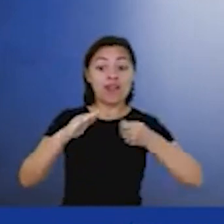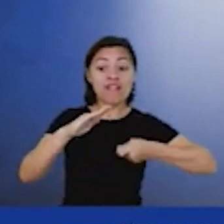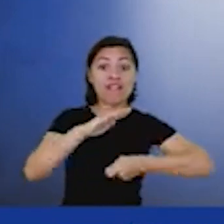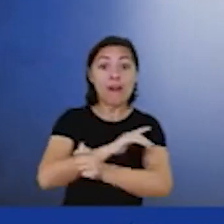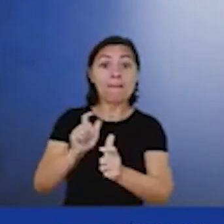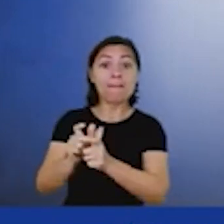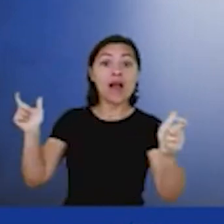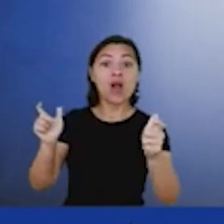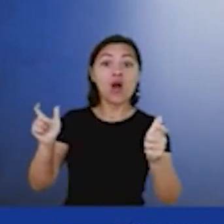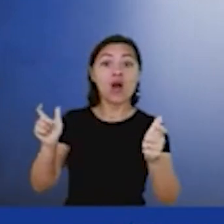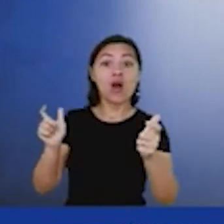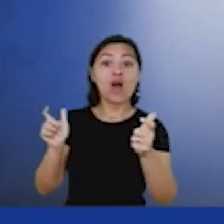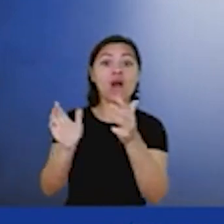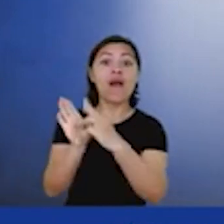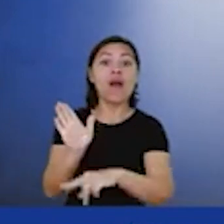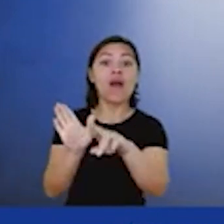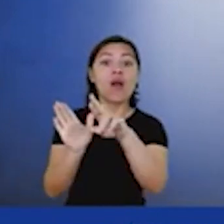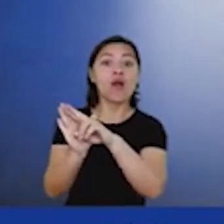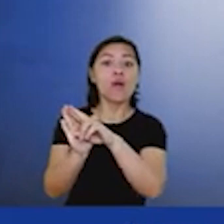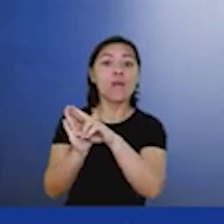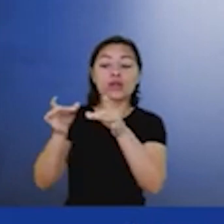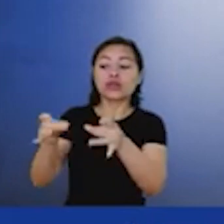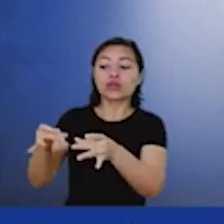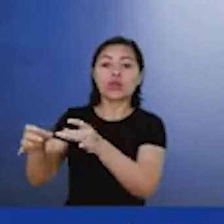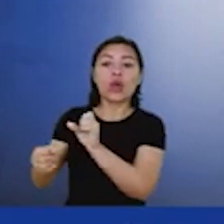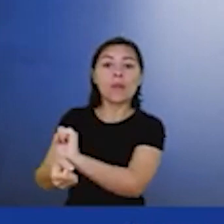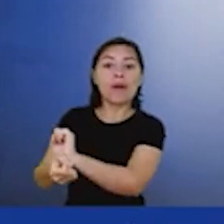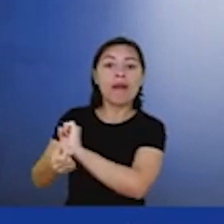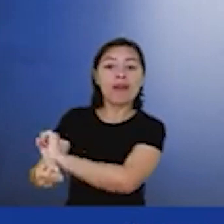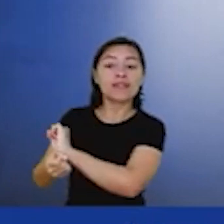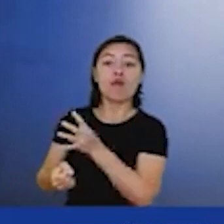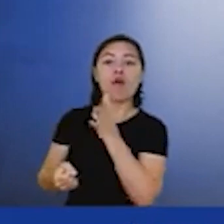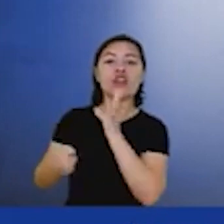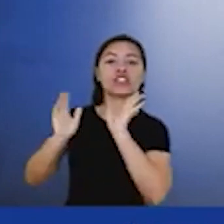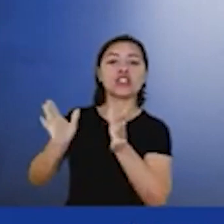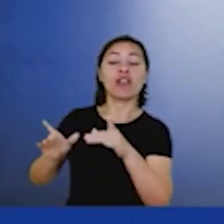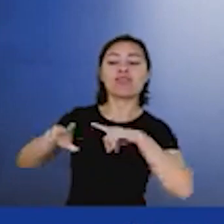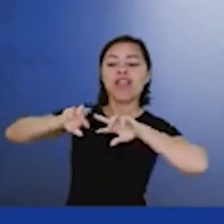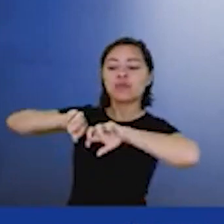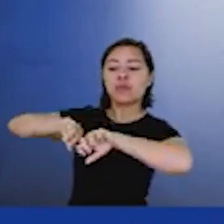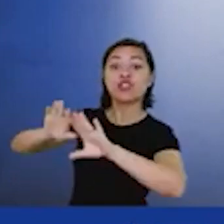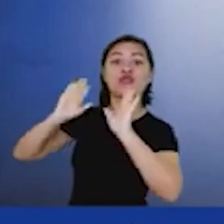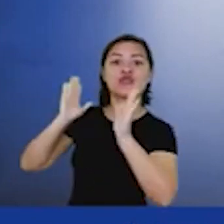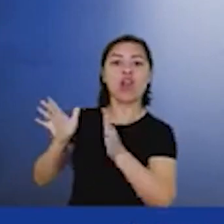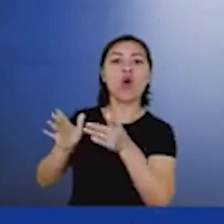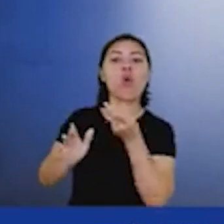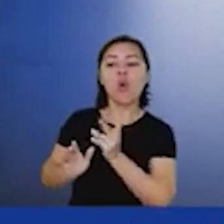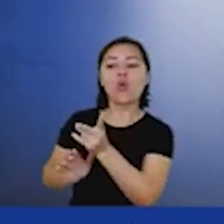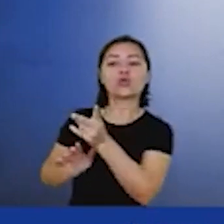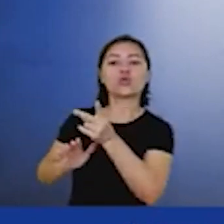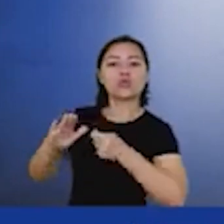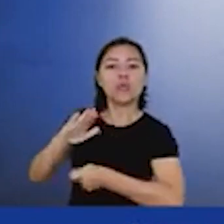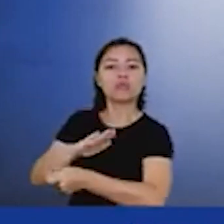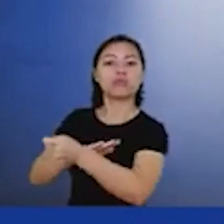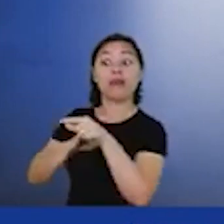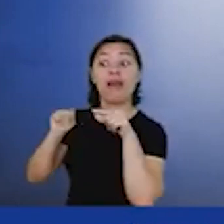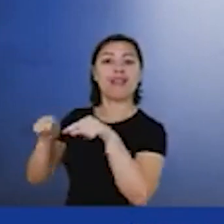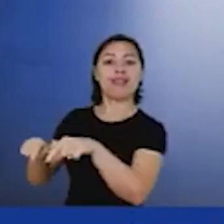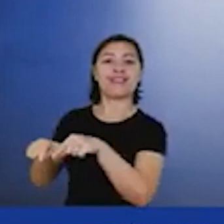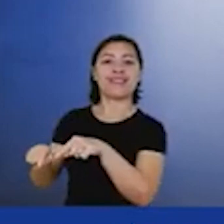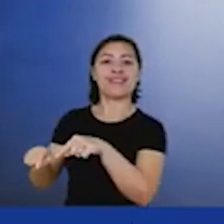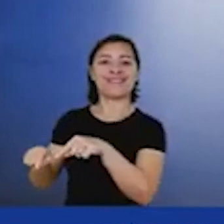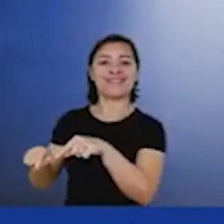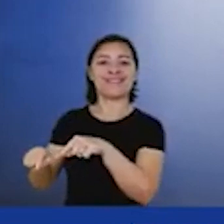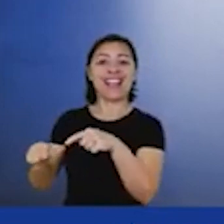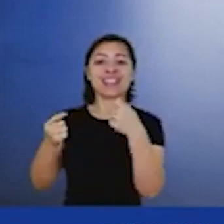de recuperação de reservatórios e reservas já conhecidas, já exploradas, para que você consiga, sem ter que